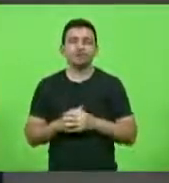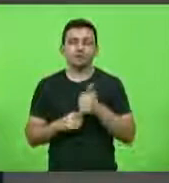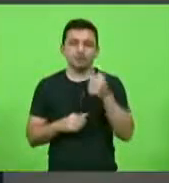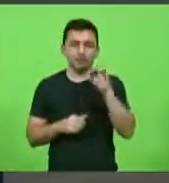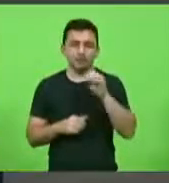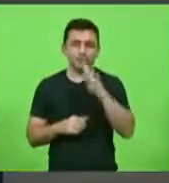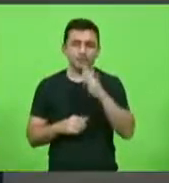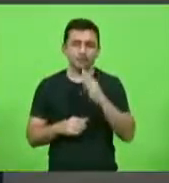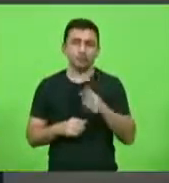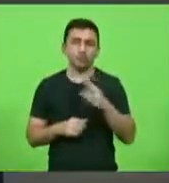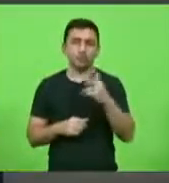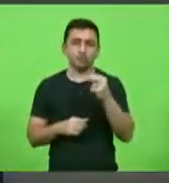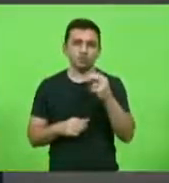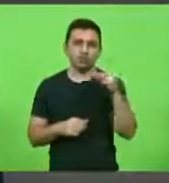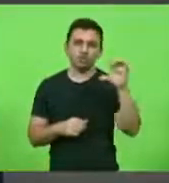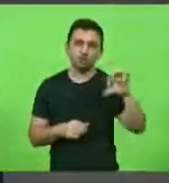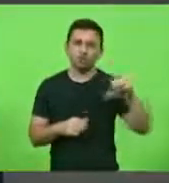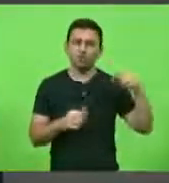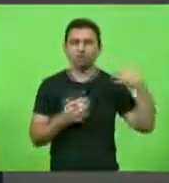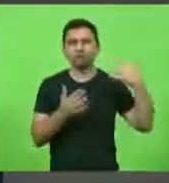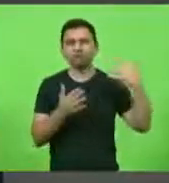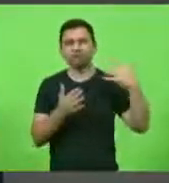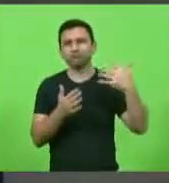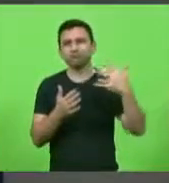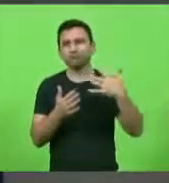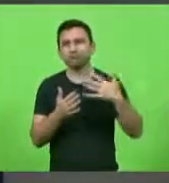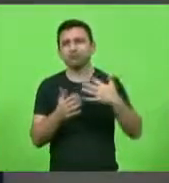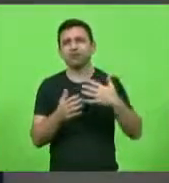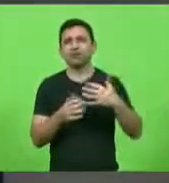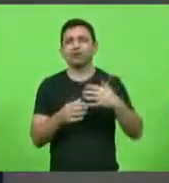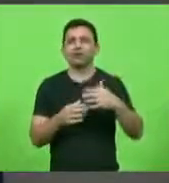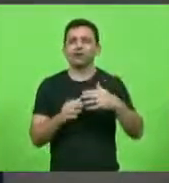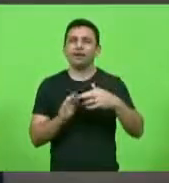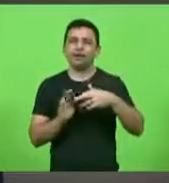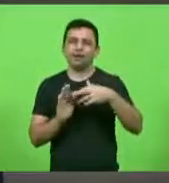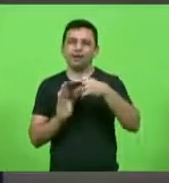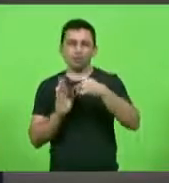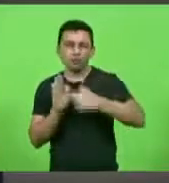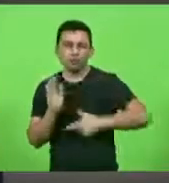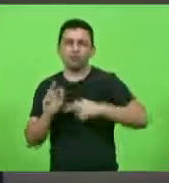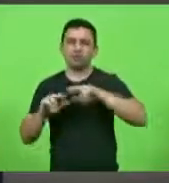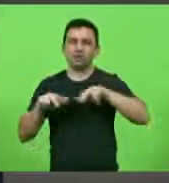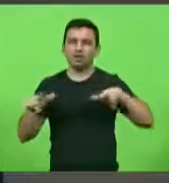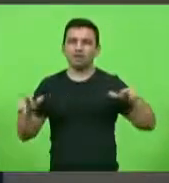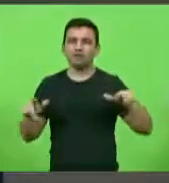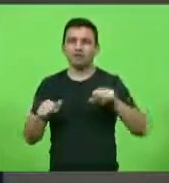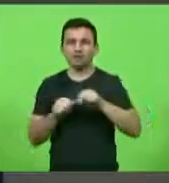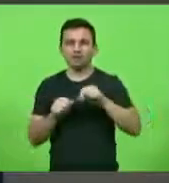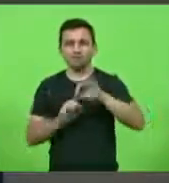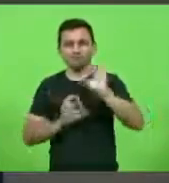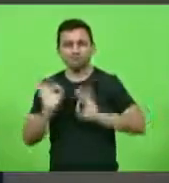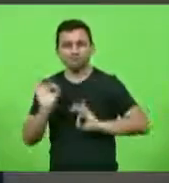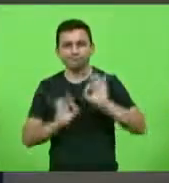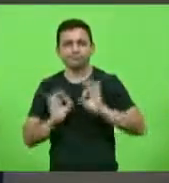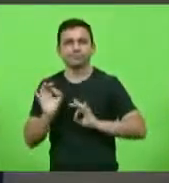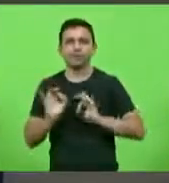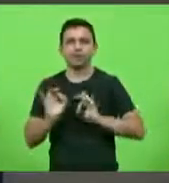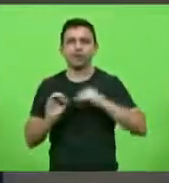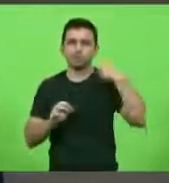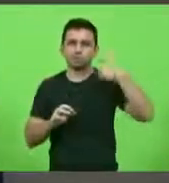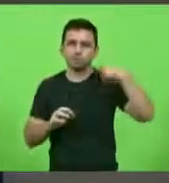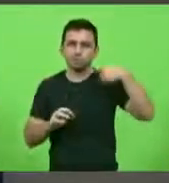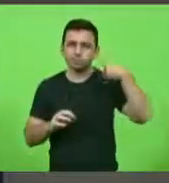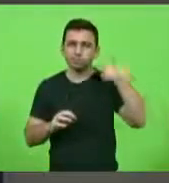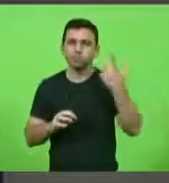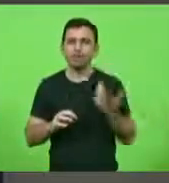foi indo foi indo mas cinco ou seis resoluções foram feitas a Advocacia Geral da União